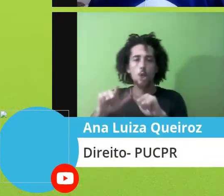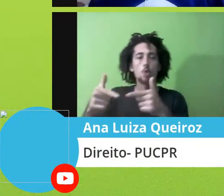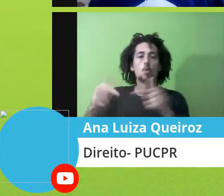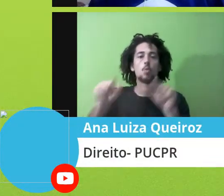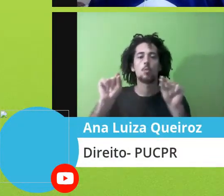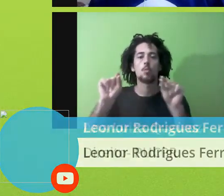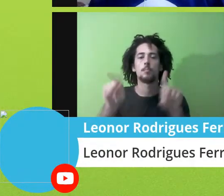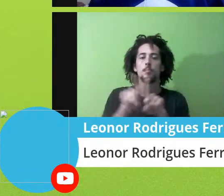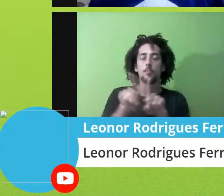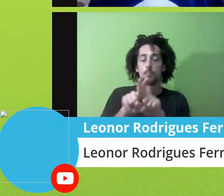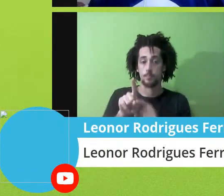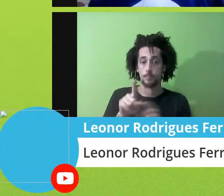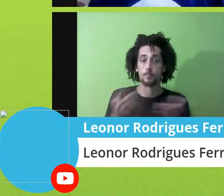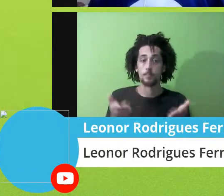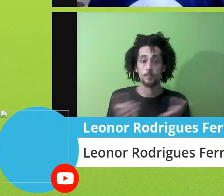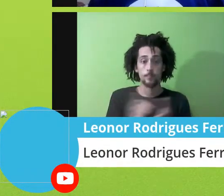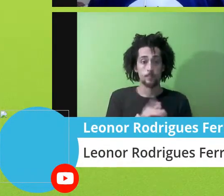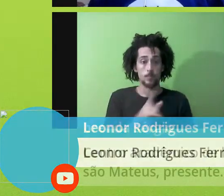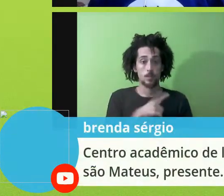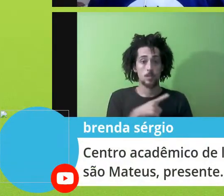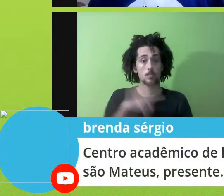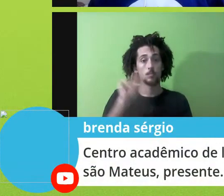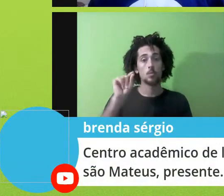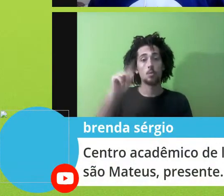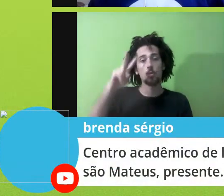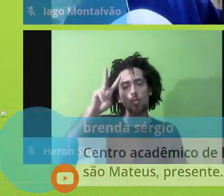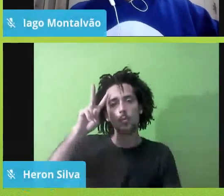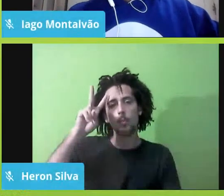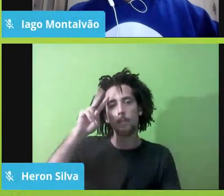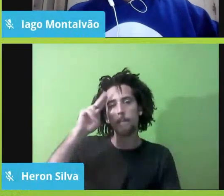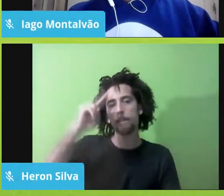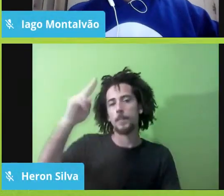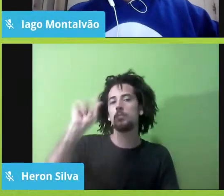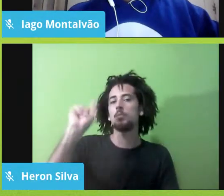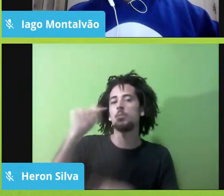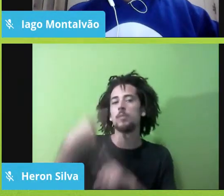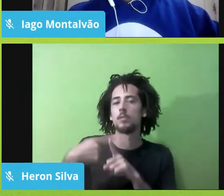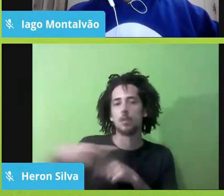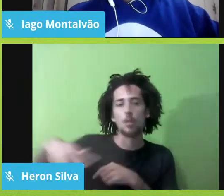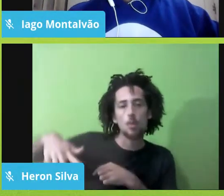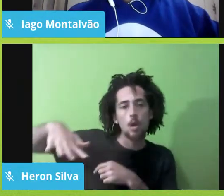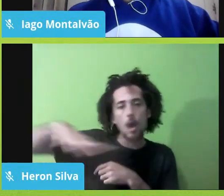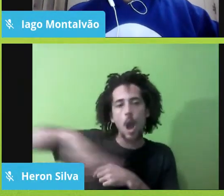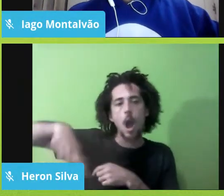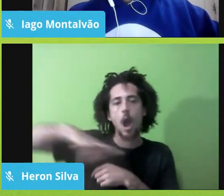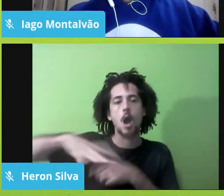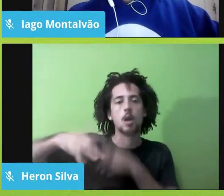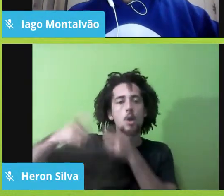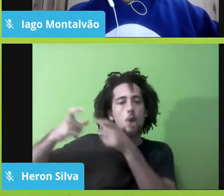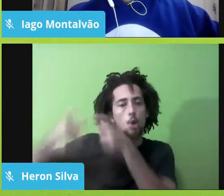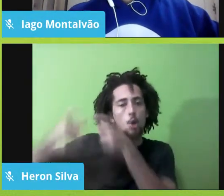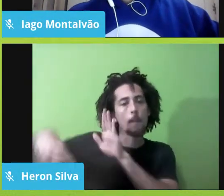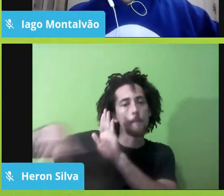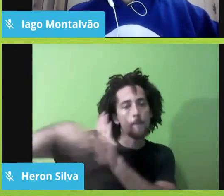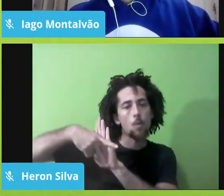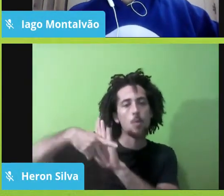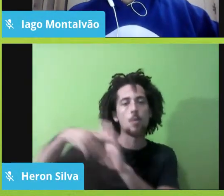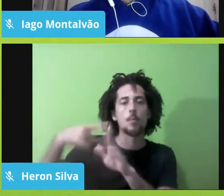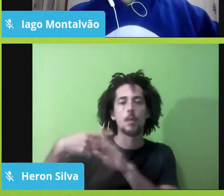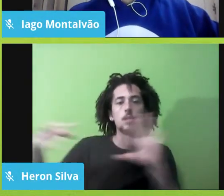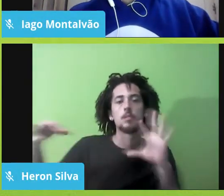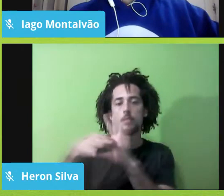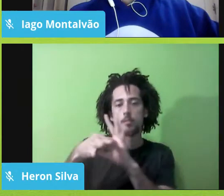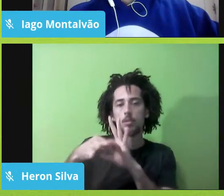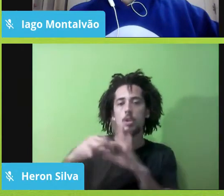porque essa noção de território, de que a educação não está dissociada das lutas cotidianas,